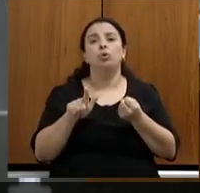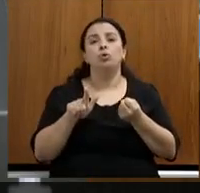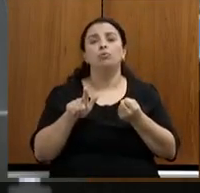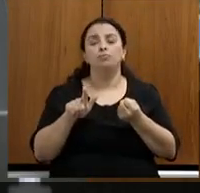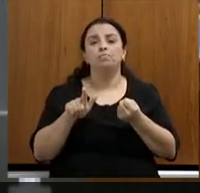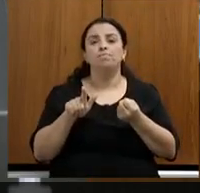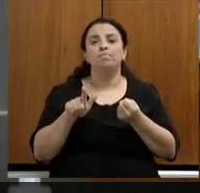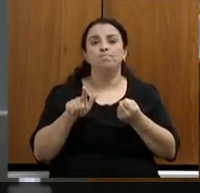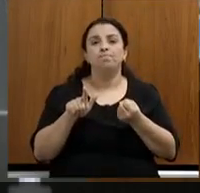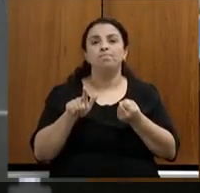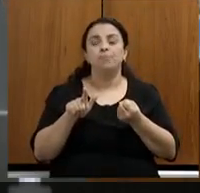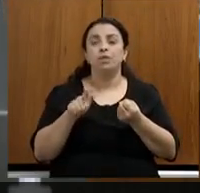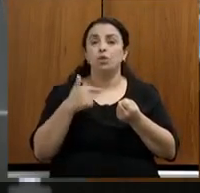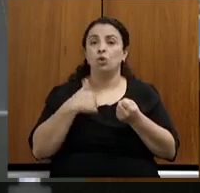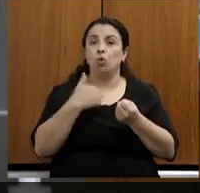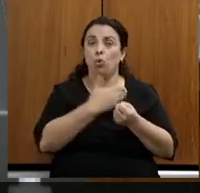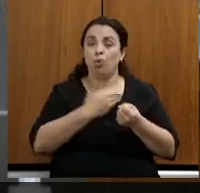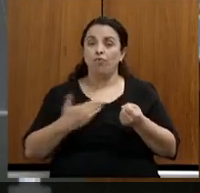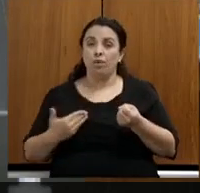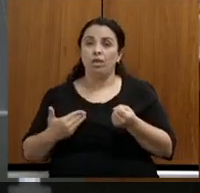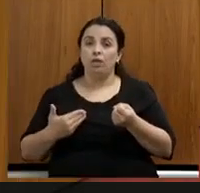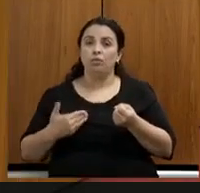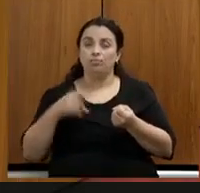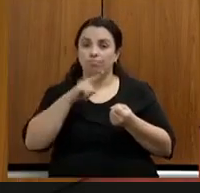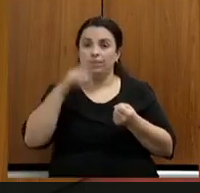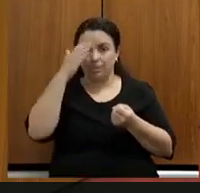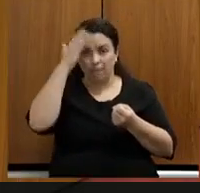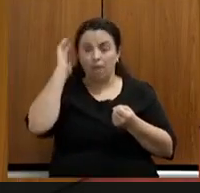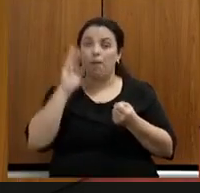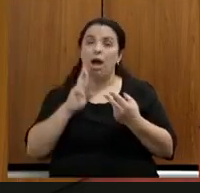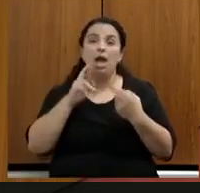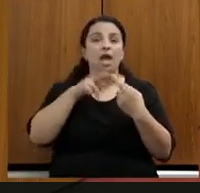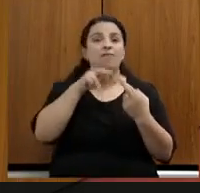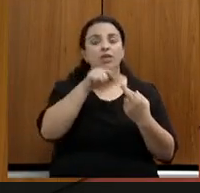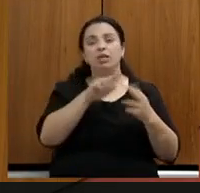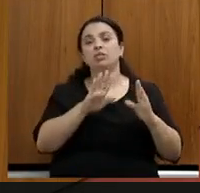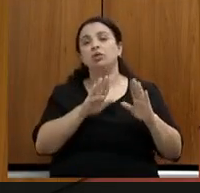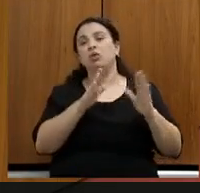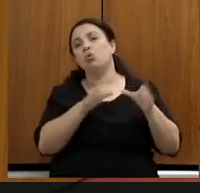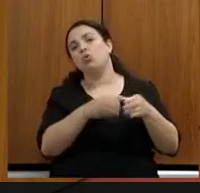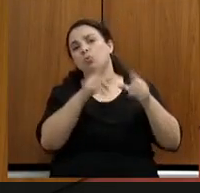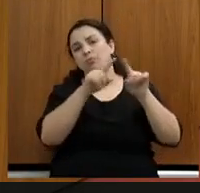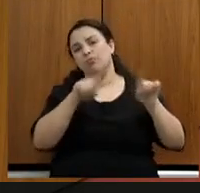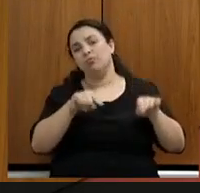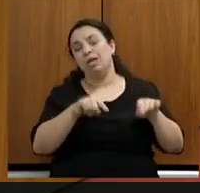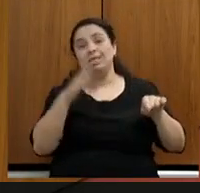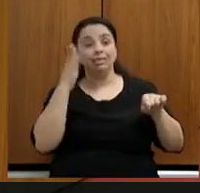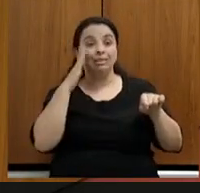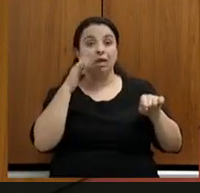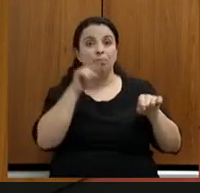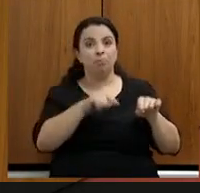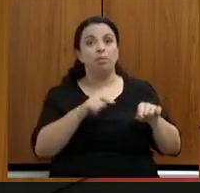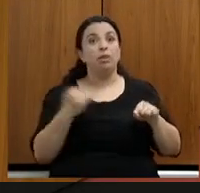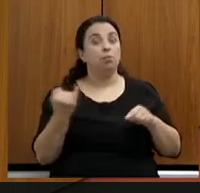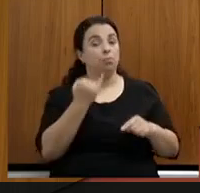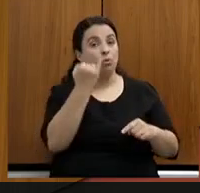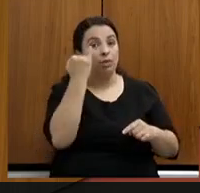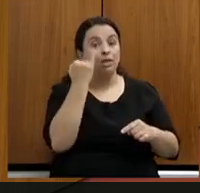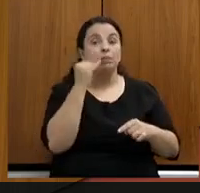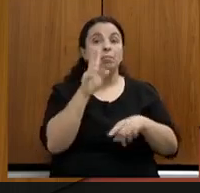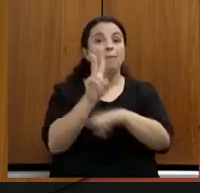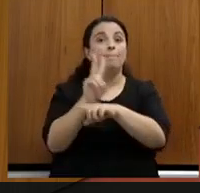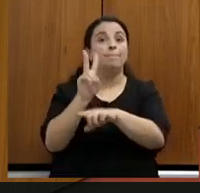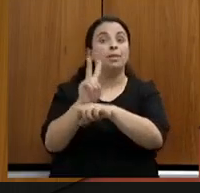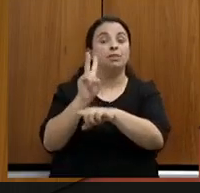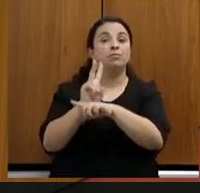a referência que o governador Romeu Zema tem a essa categoria, sabendo da sua importância para a preservação ambiental do